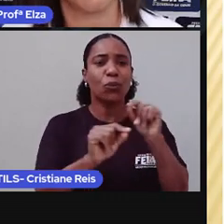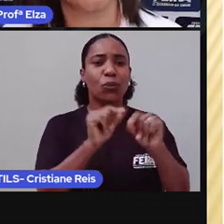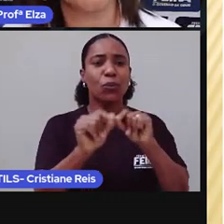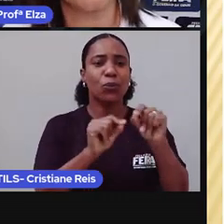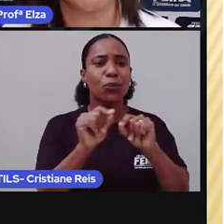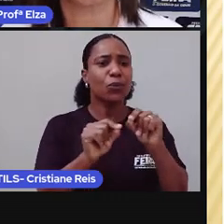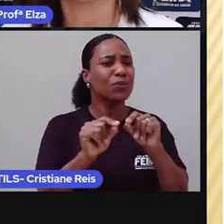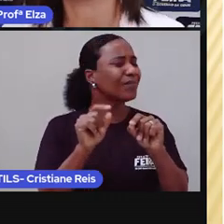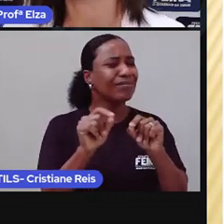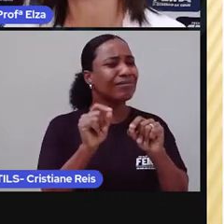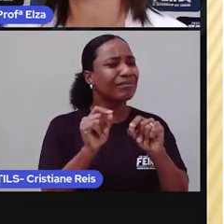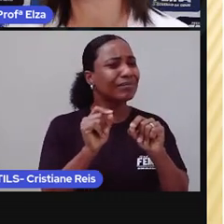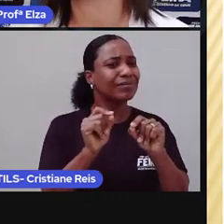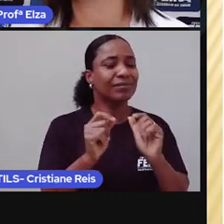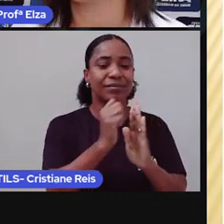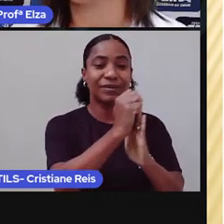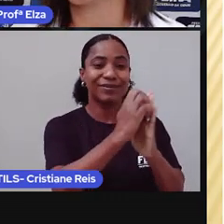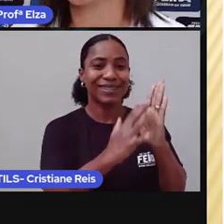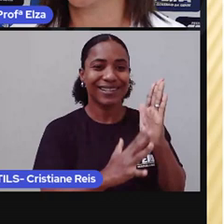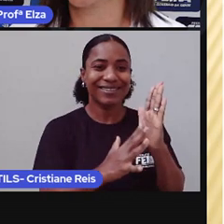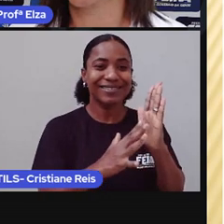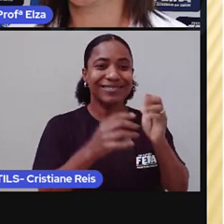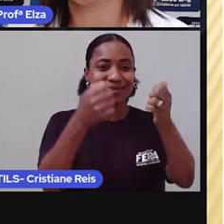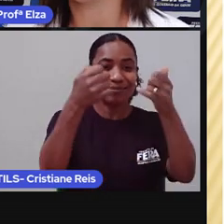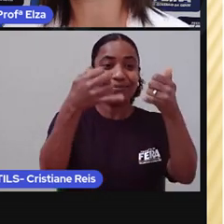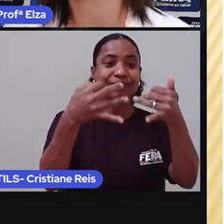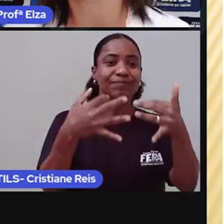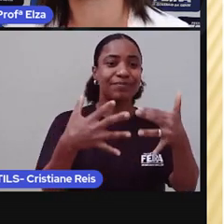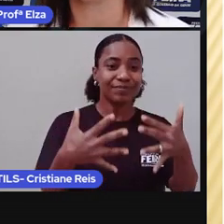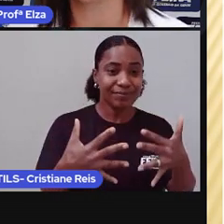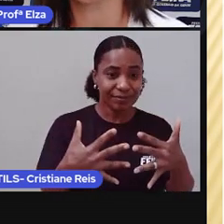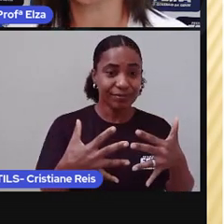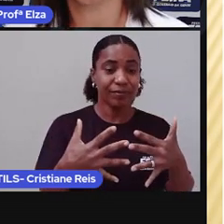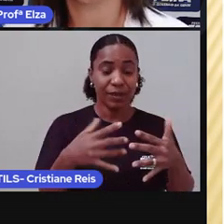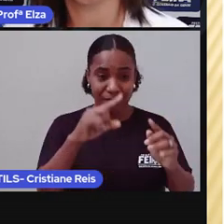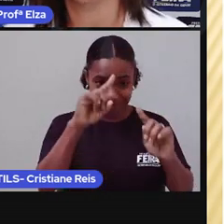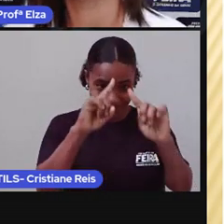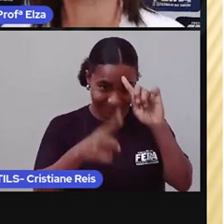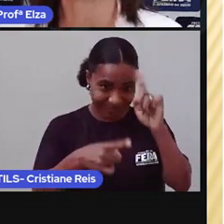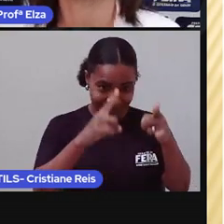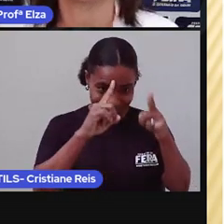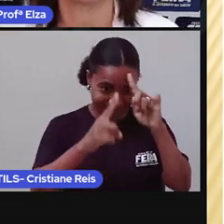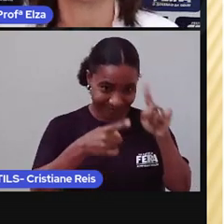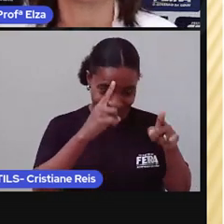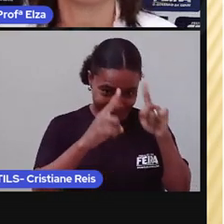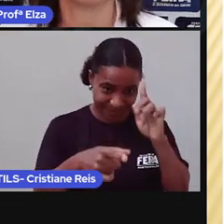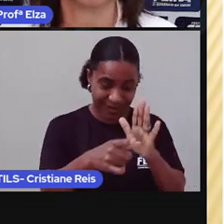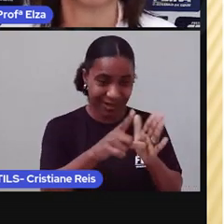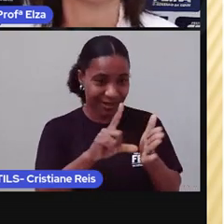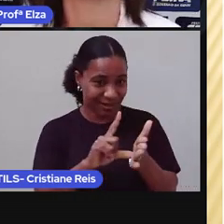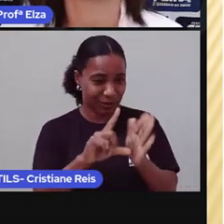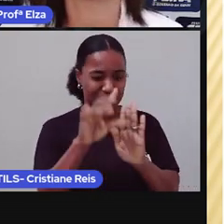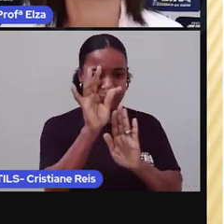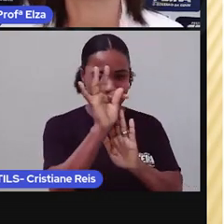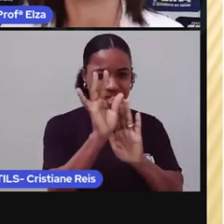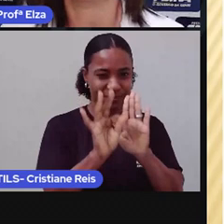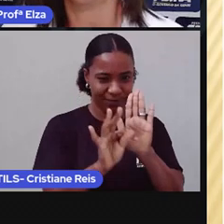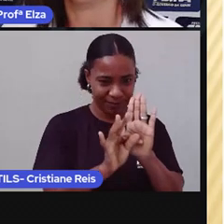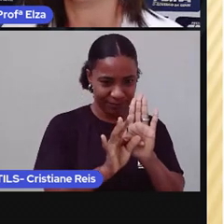Enunciados são aqueles comandos que nós colocamos antes do texto. Por exemplo,